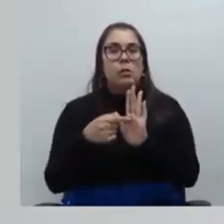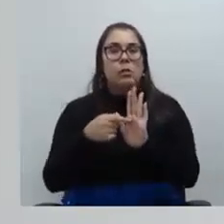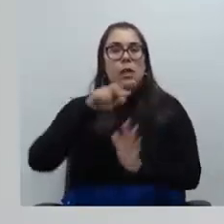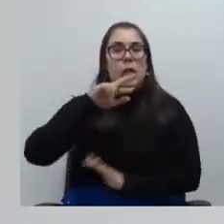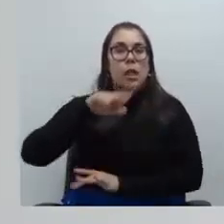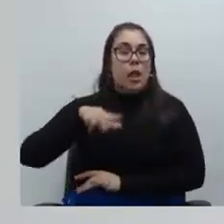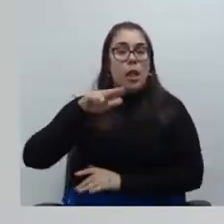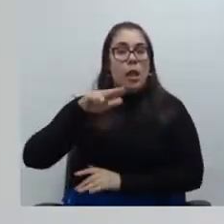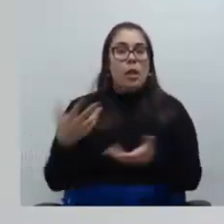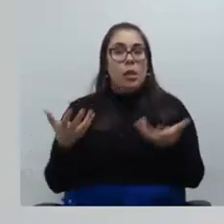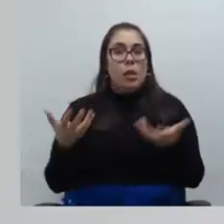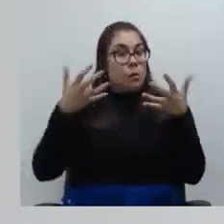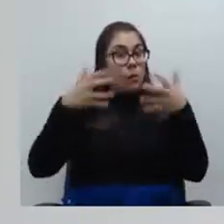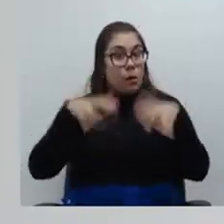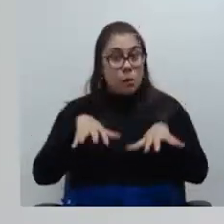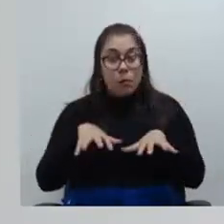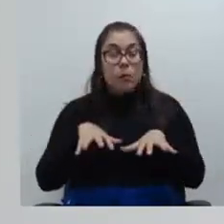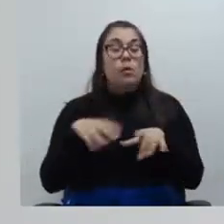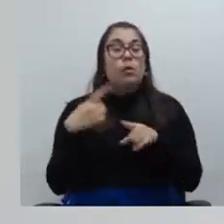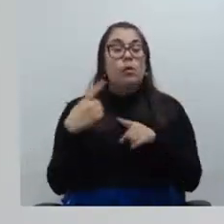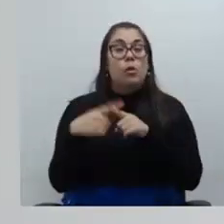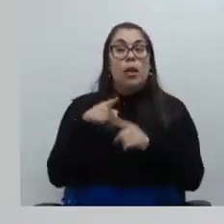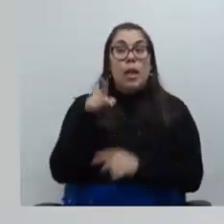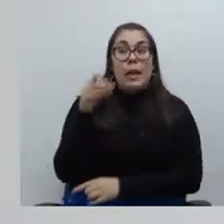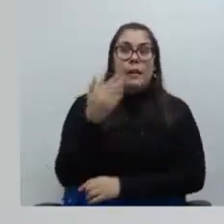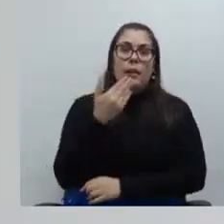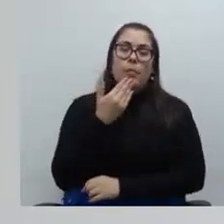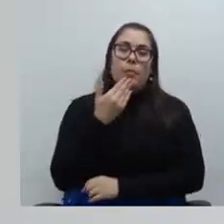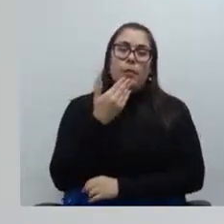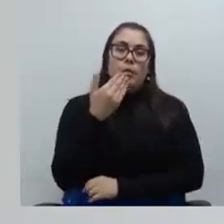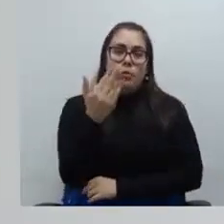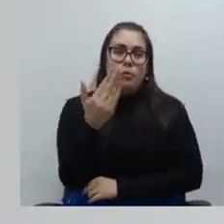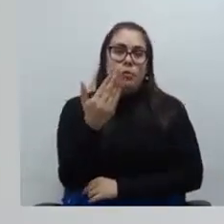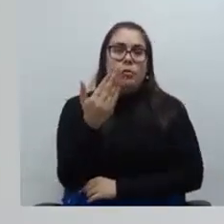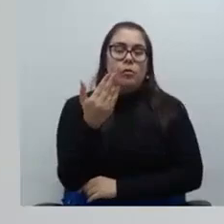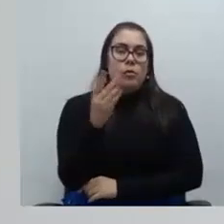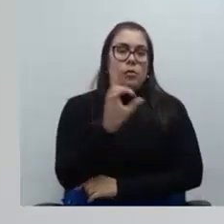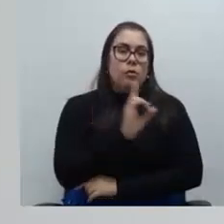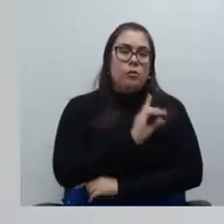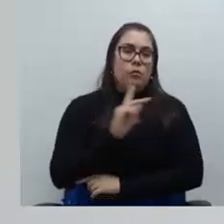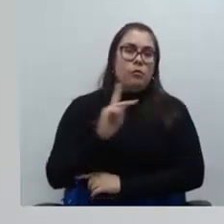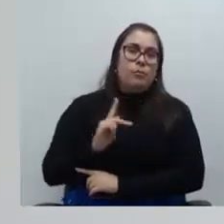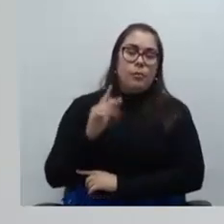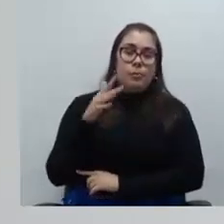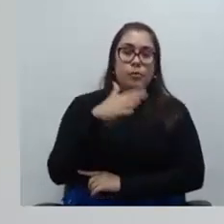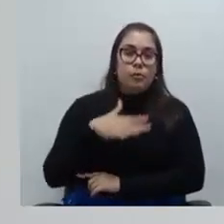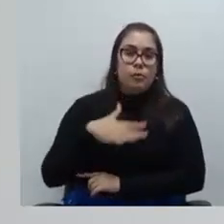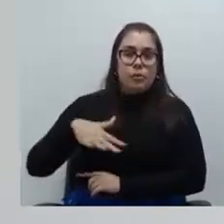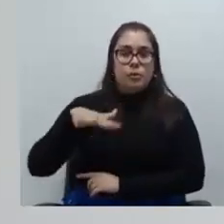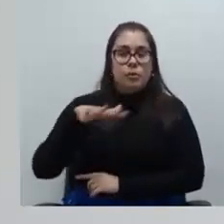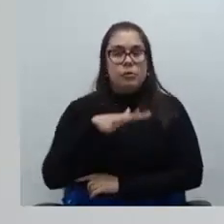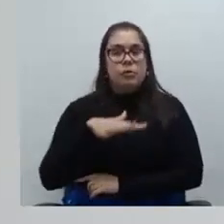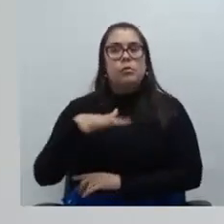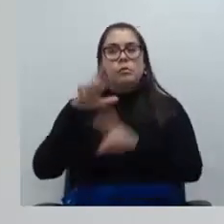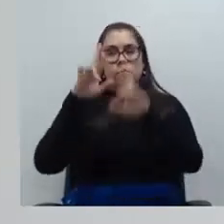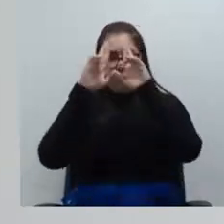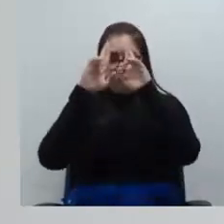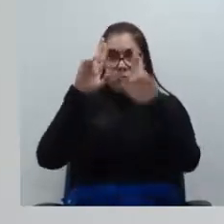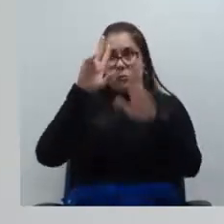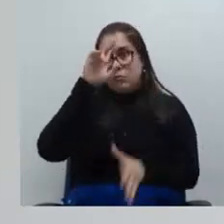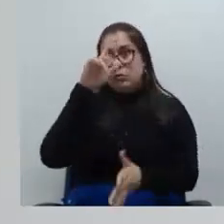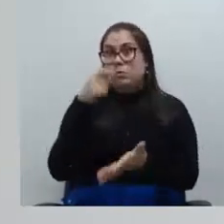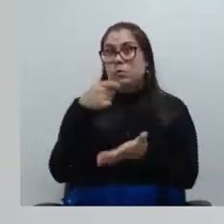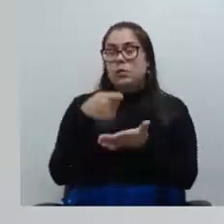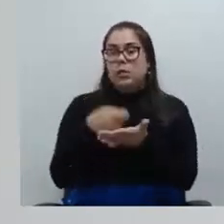tomou posse até este momento por pedido dele que foi concedido pela defensoria pública geral então nós respeitamos a decisão